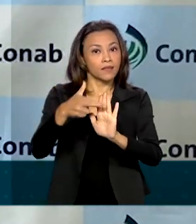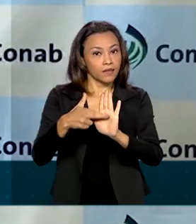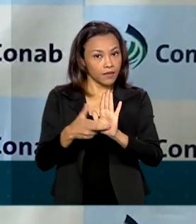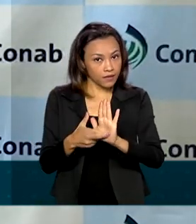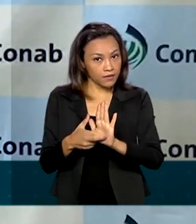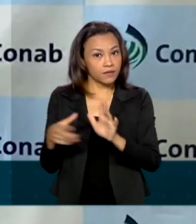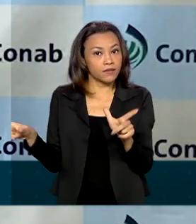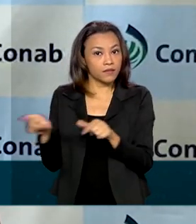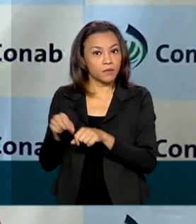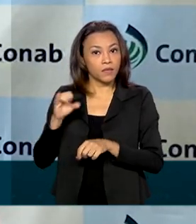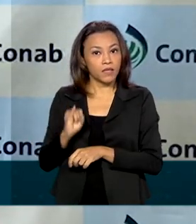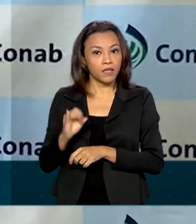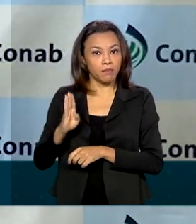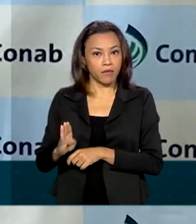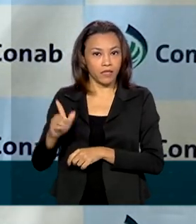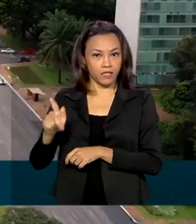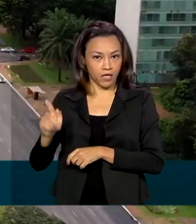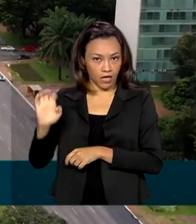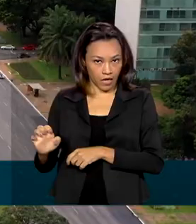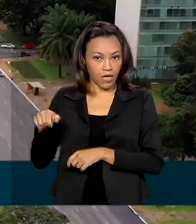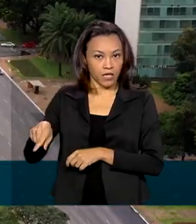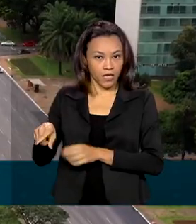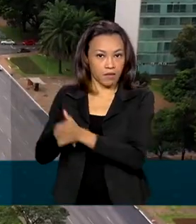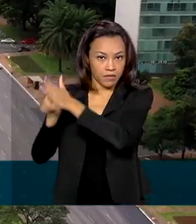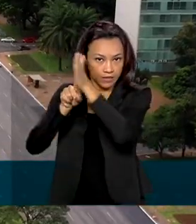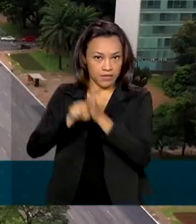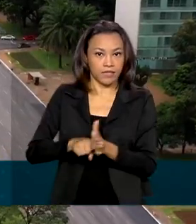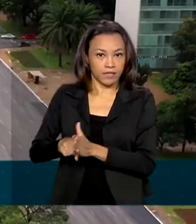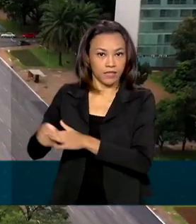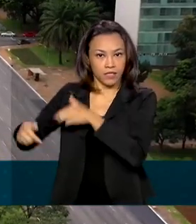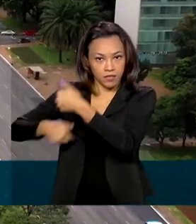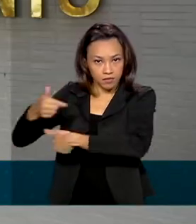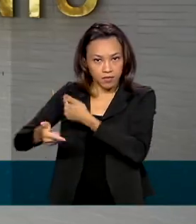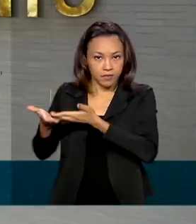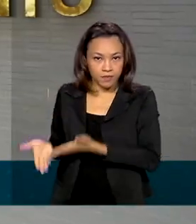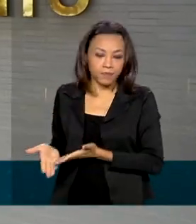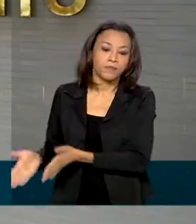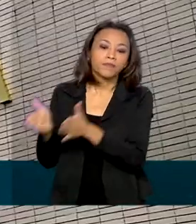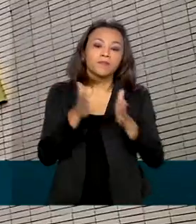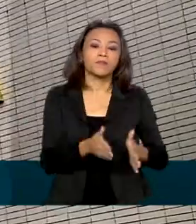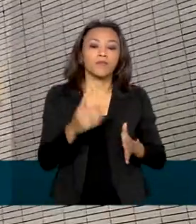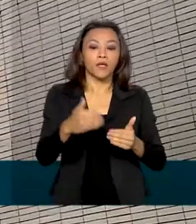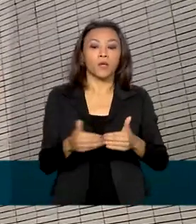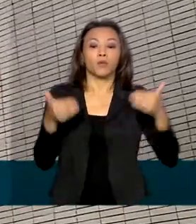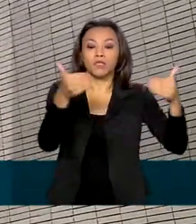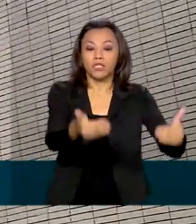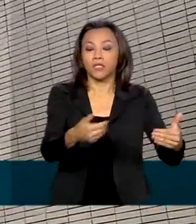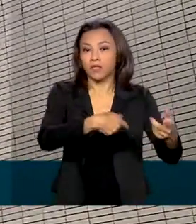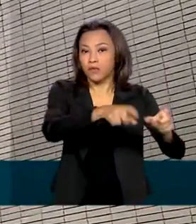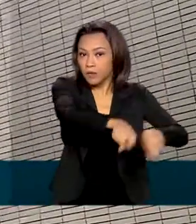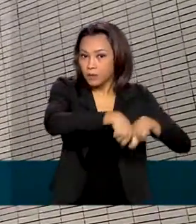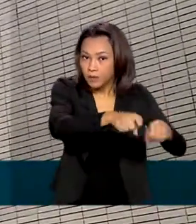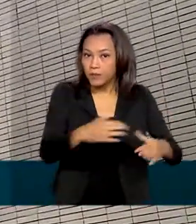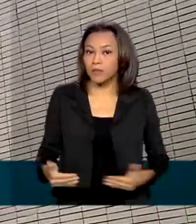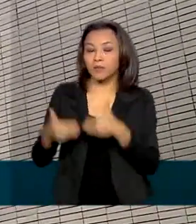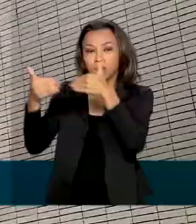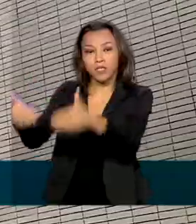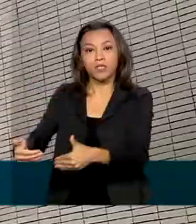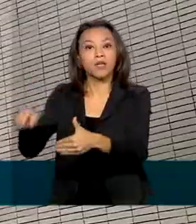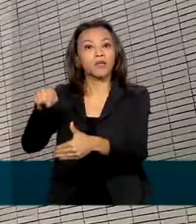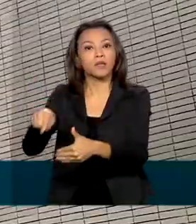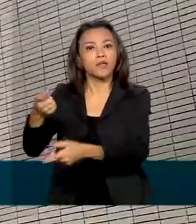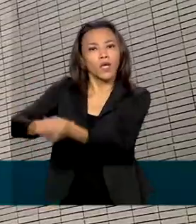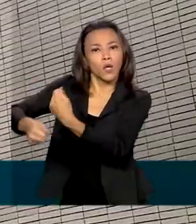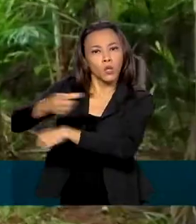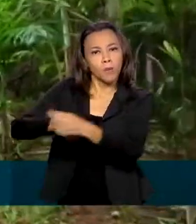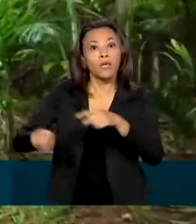na pesquisa de produção que eles fazem. No fim do ano, os ministérios da Agricultura e da Economia também aumentaram o